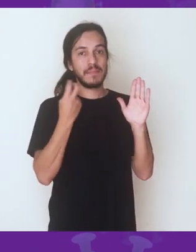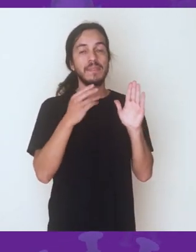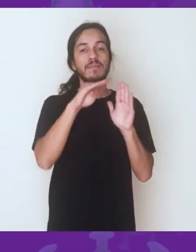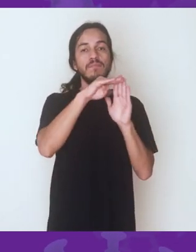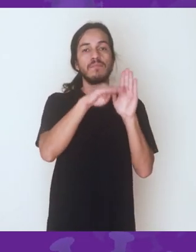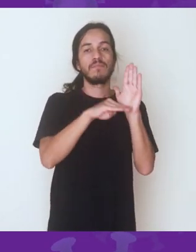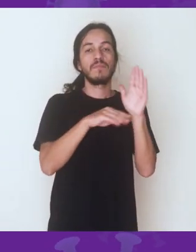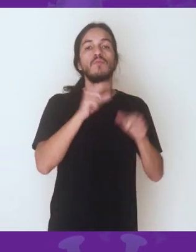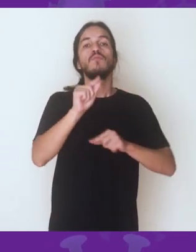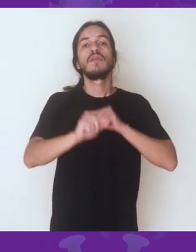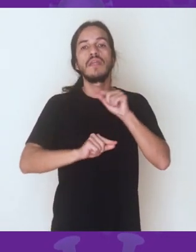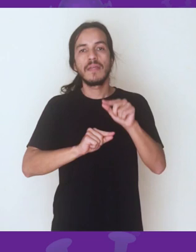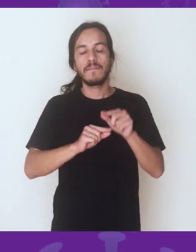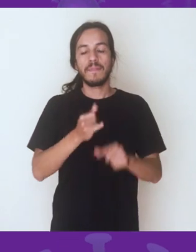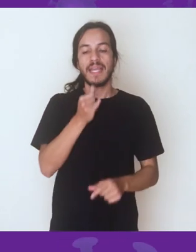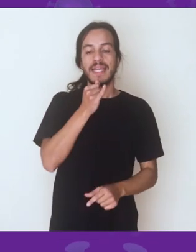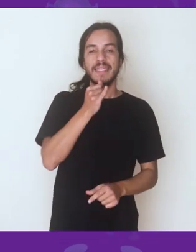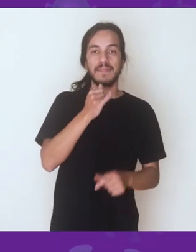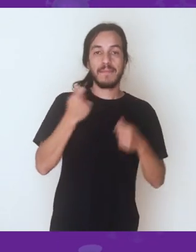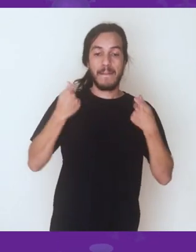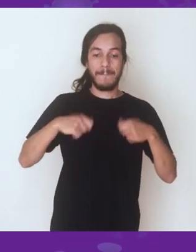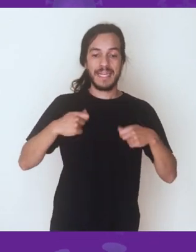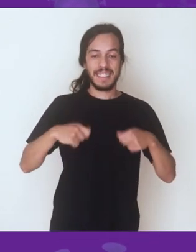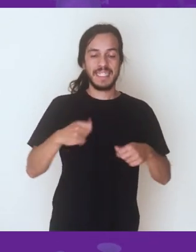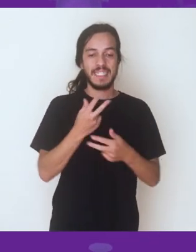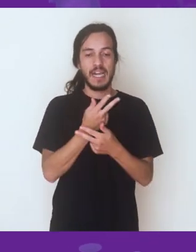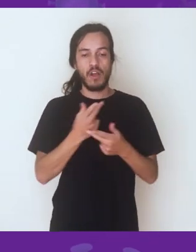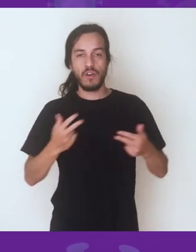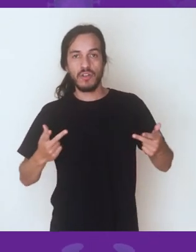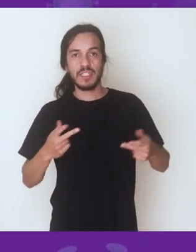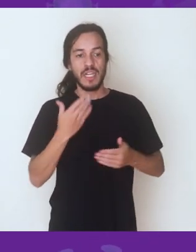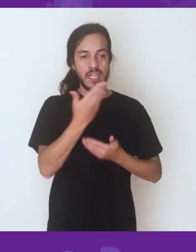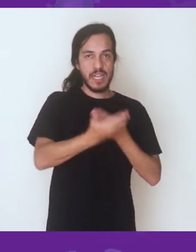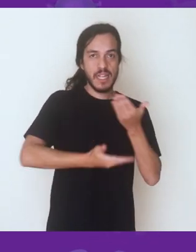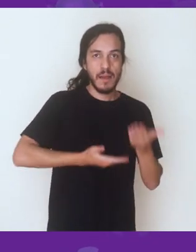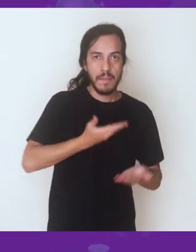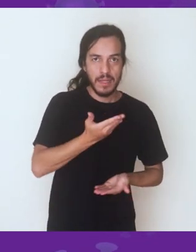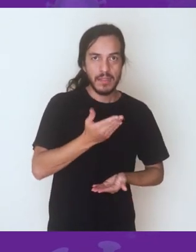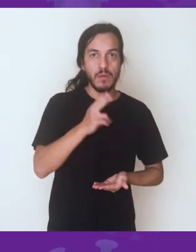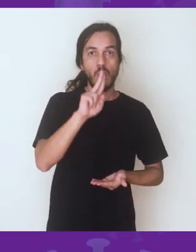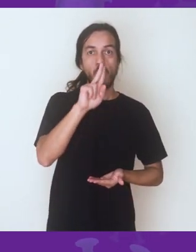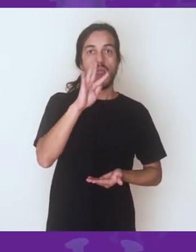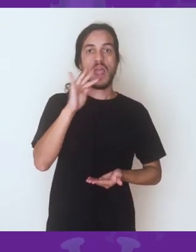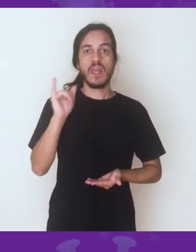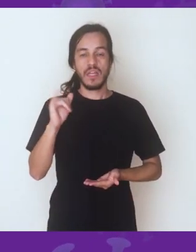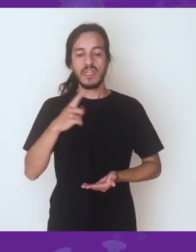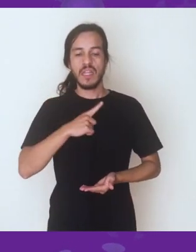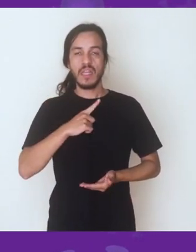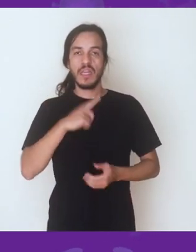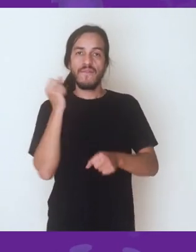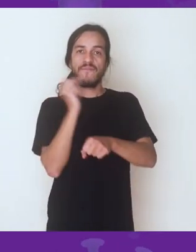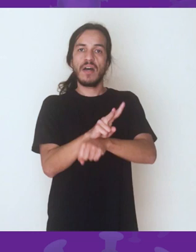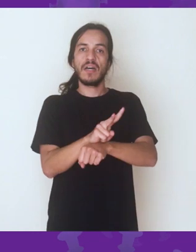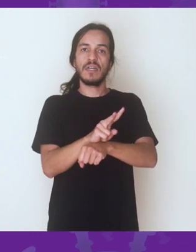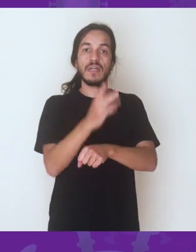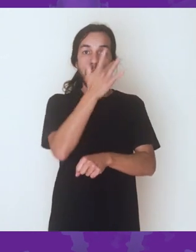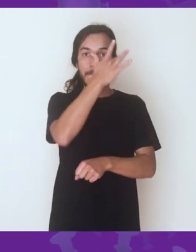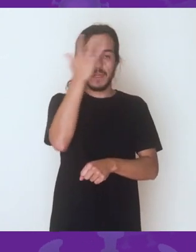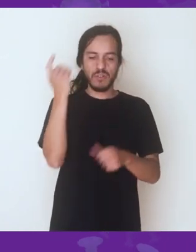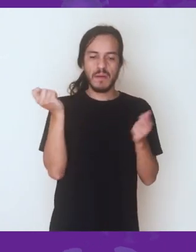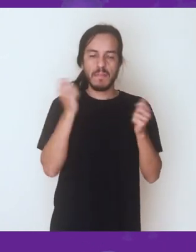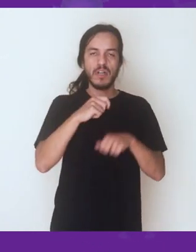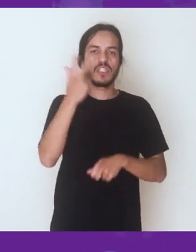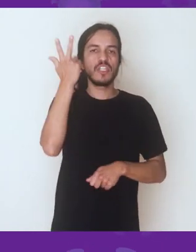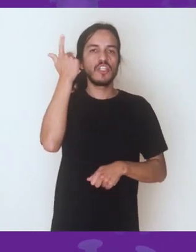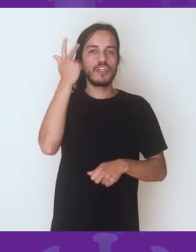consideração o fato de ter UTI para atender as pessoas. Ora, mas se eu tenho UTI para atender as pessoas e por isso eu